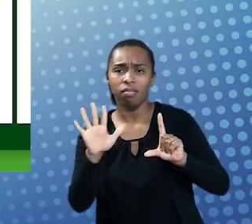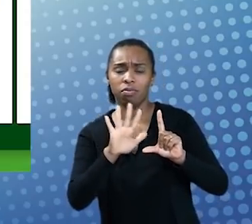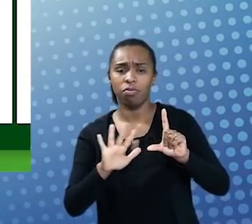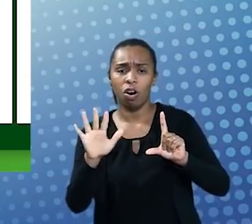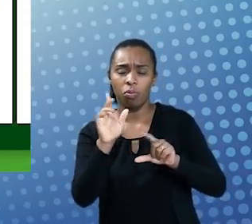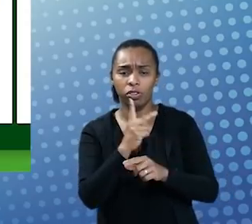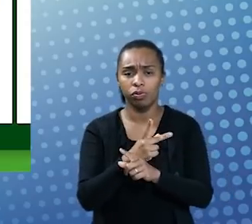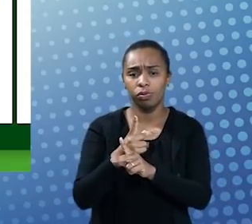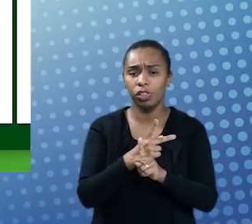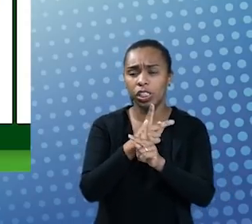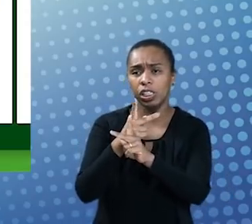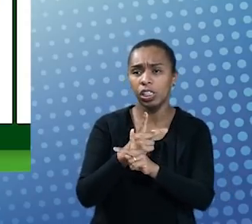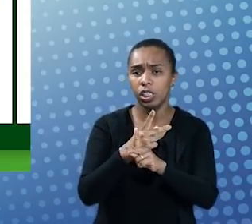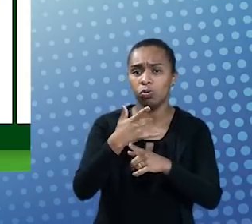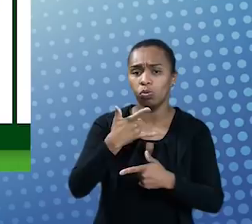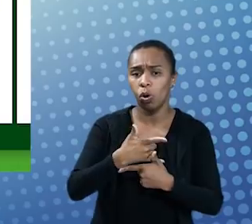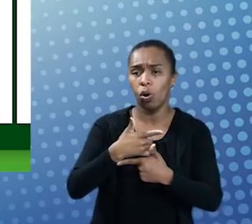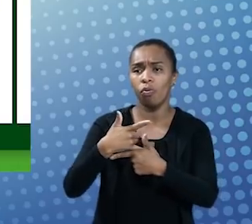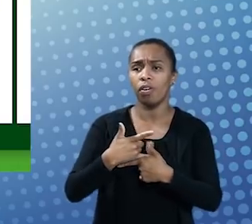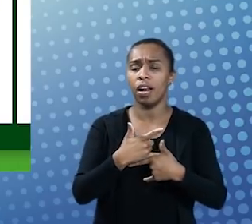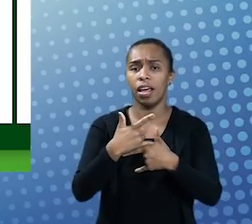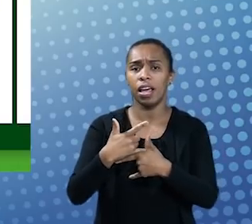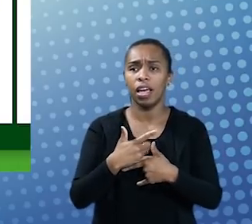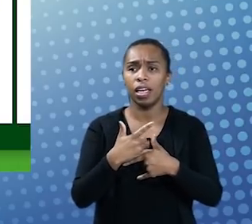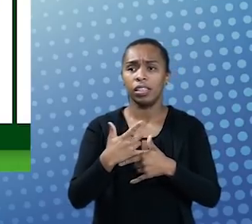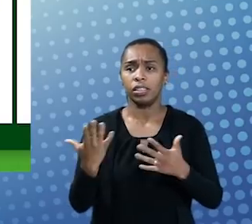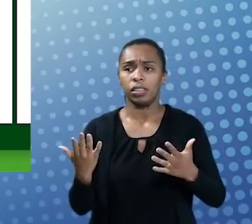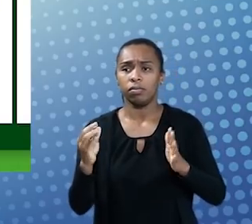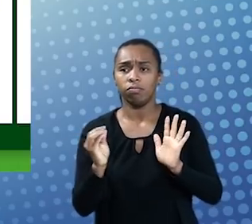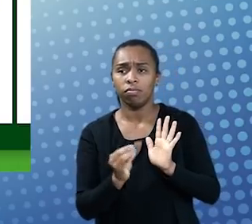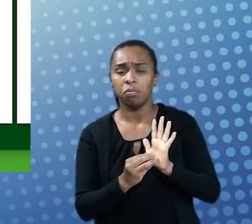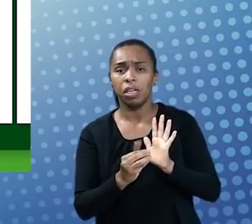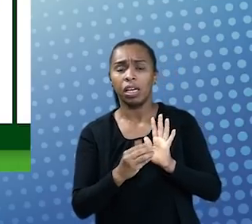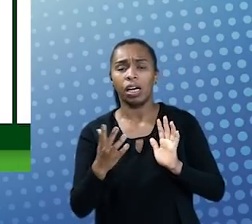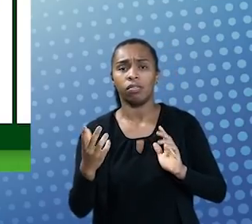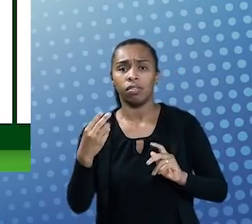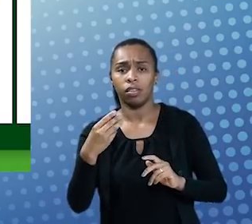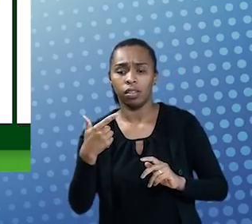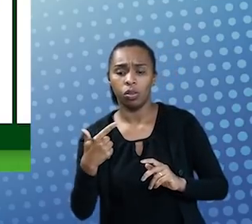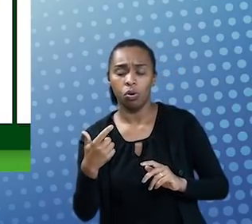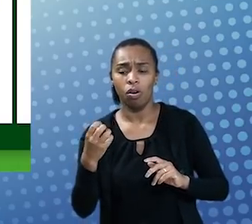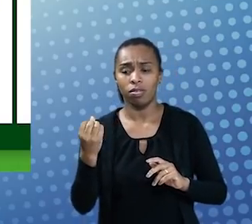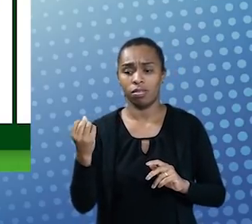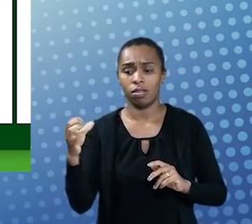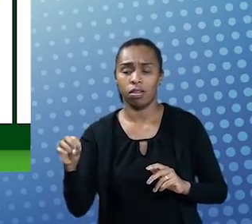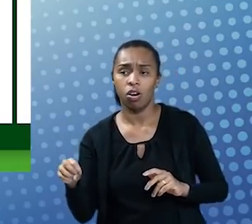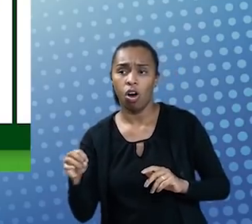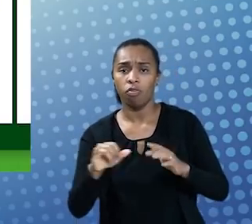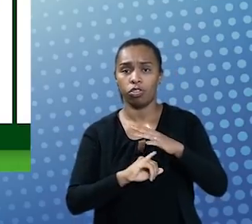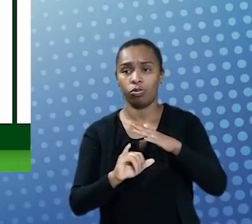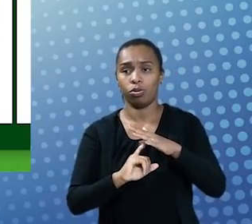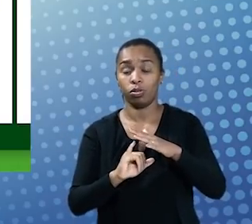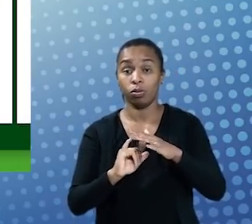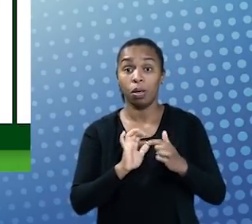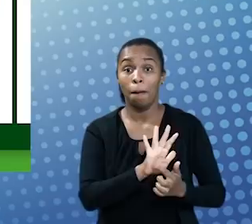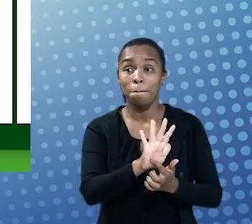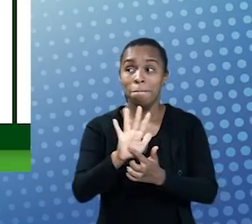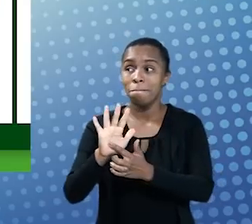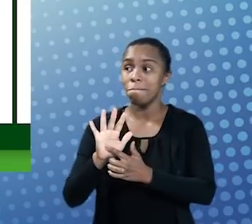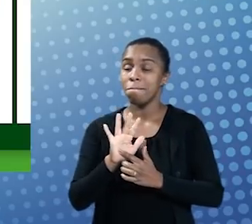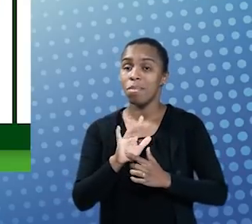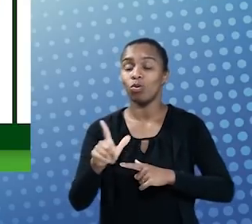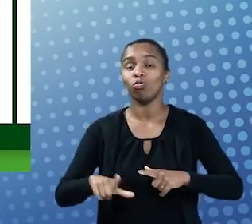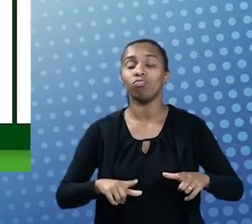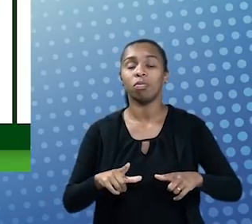de webconferência, aqui está marcado com o indicador 32 entre 69 instituições amostrais, elas representam um dos